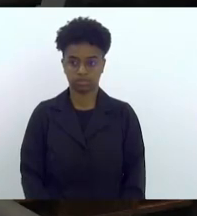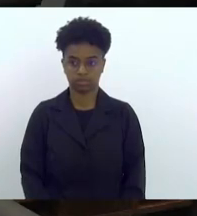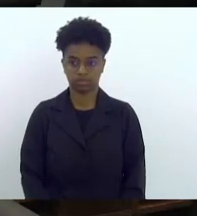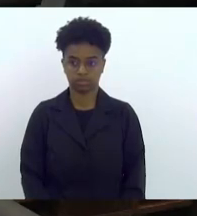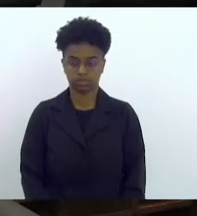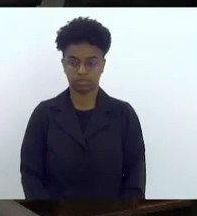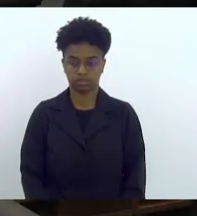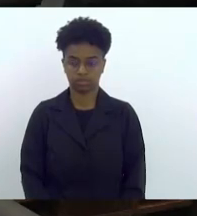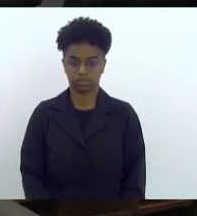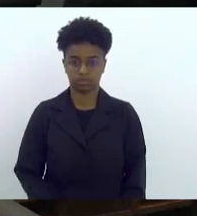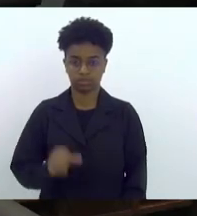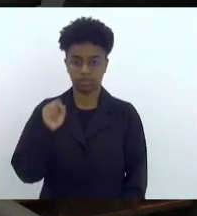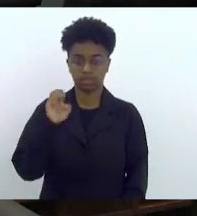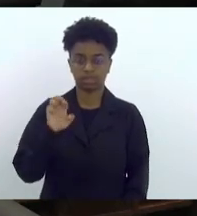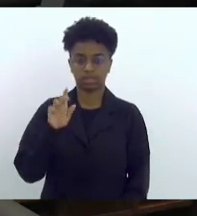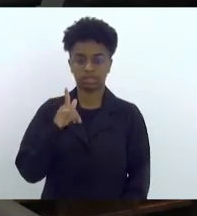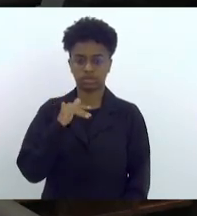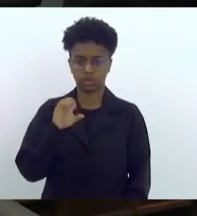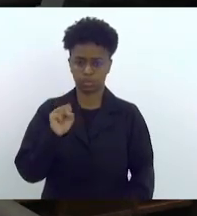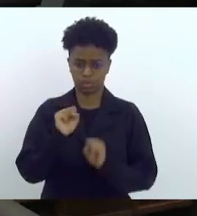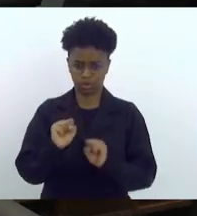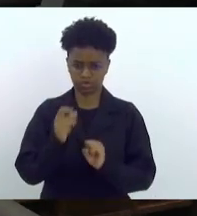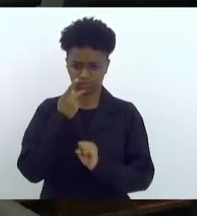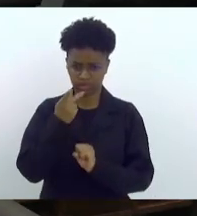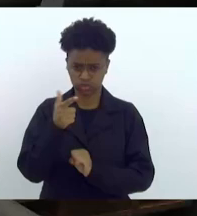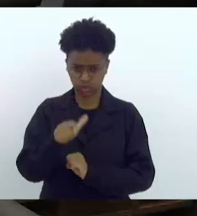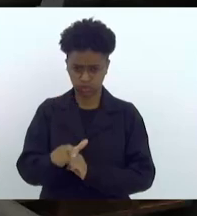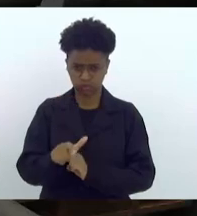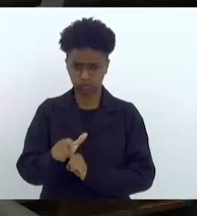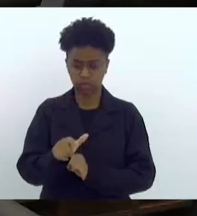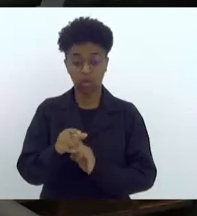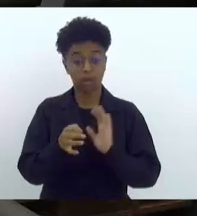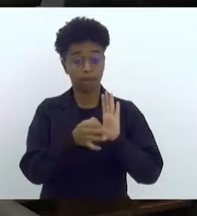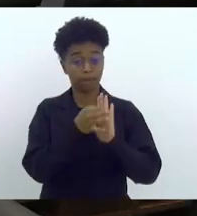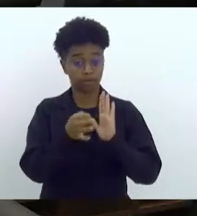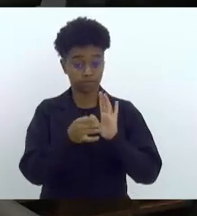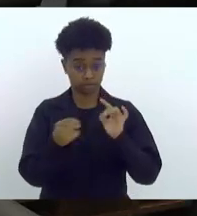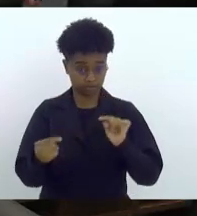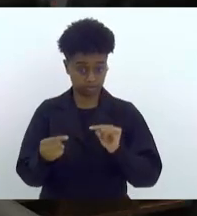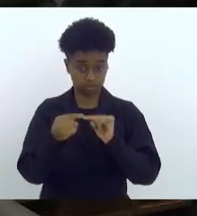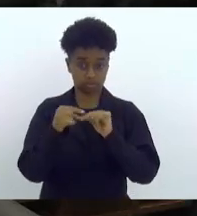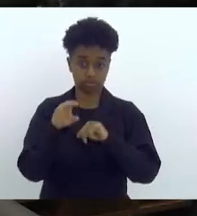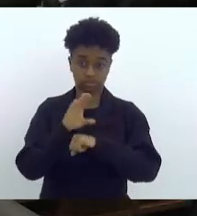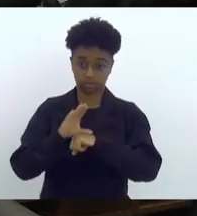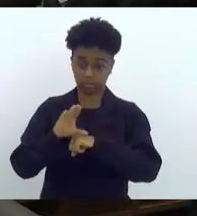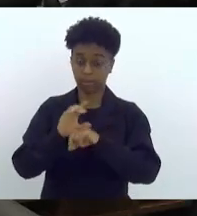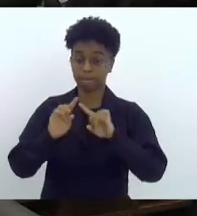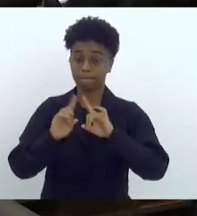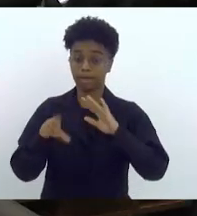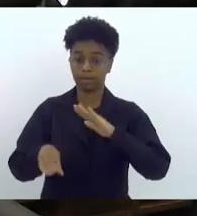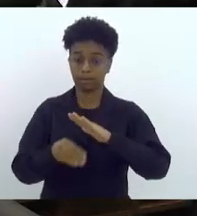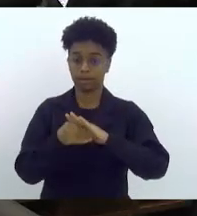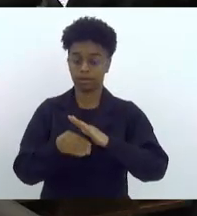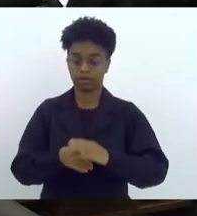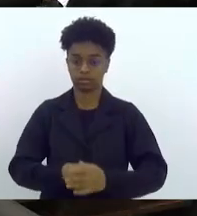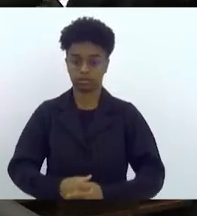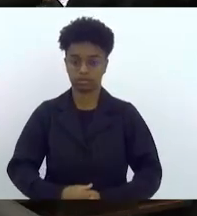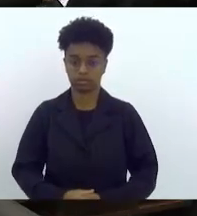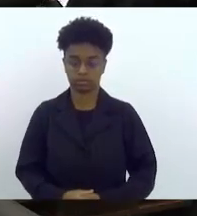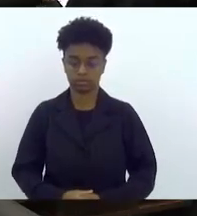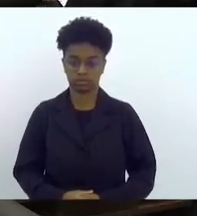Doutor Serginho, pode repetir, por favor, desculpa. Parecer é pela constitucionalidade com emenda. Perfeito.